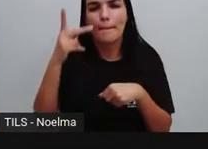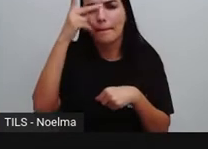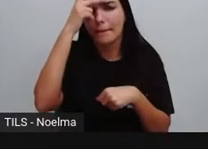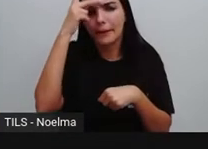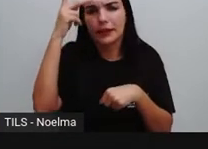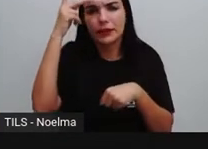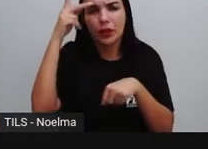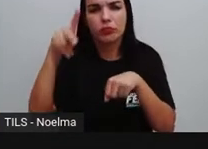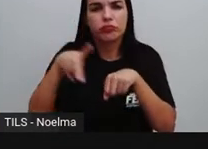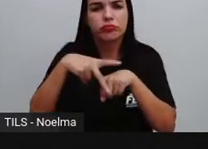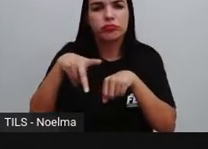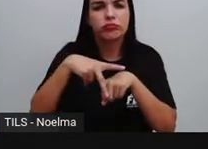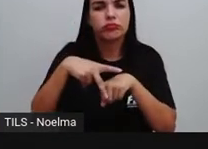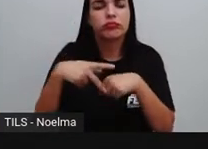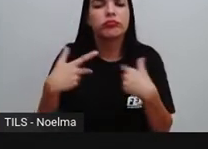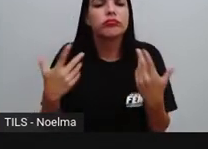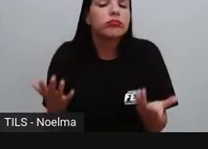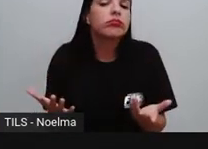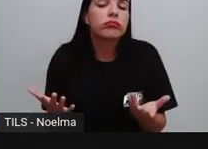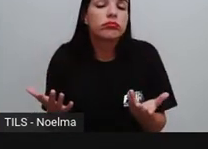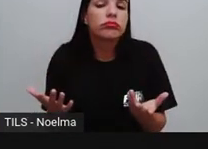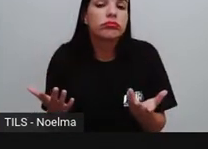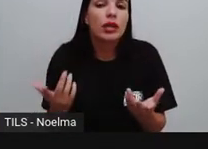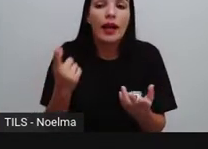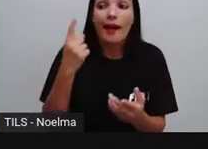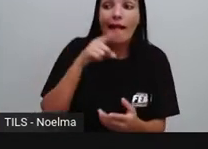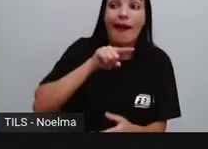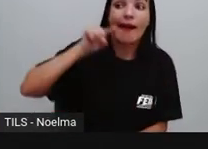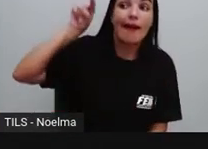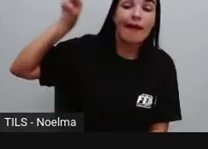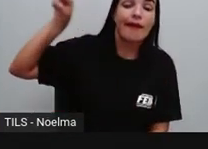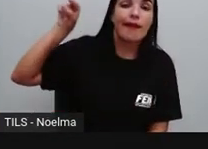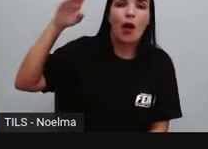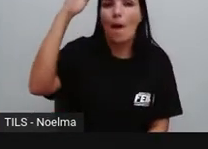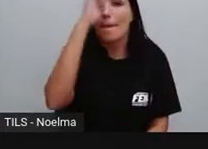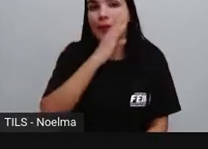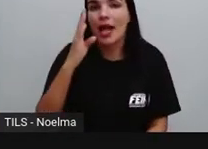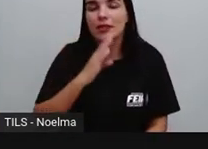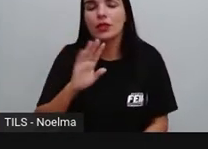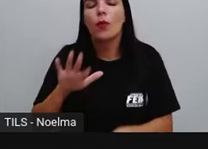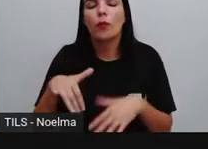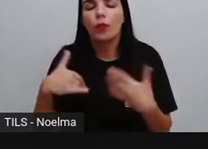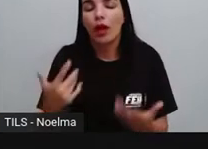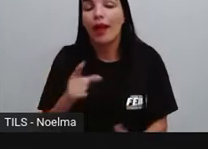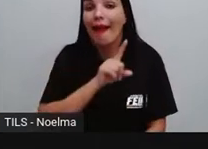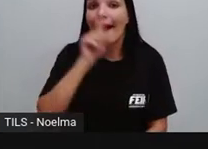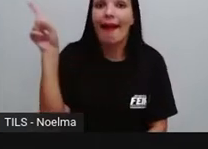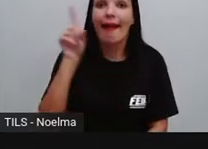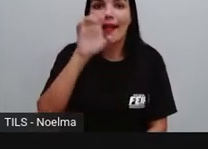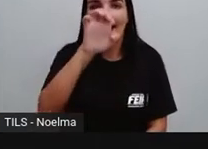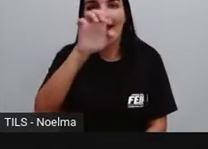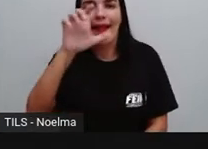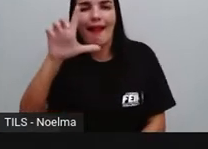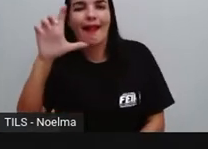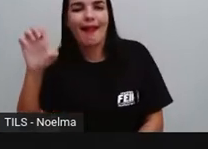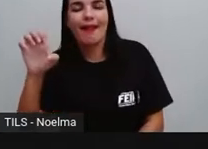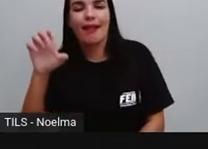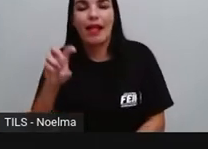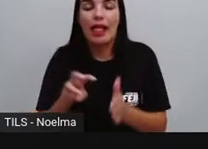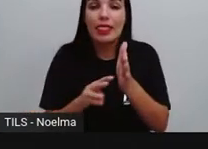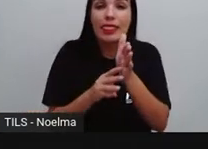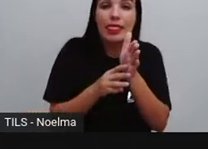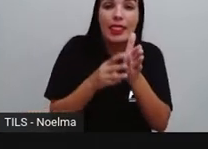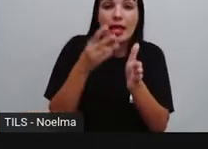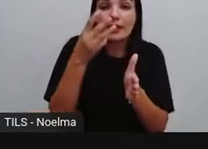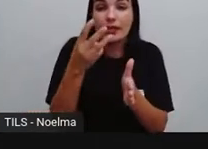verbo? O Brasil irá. Ele irá. Irá indica algo que ainda vai